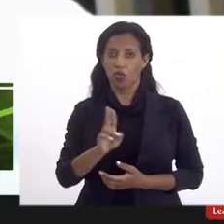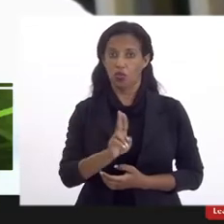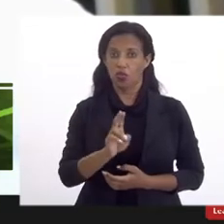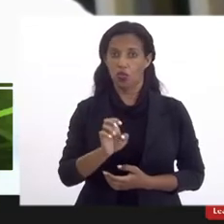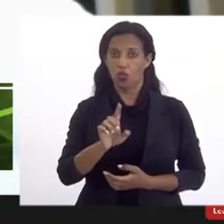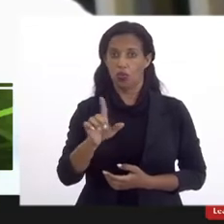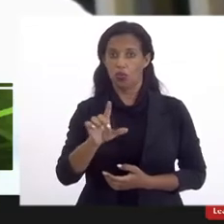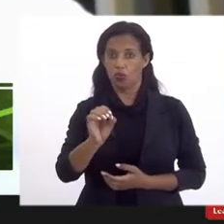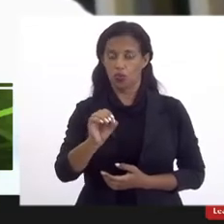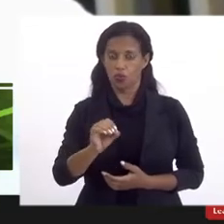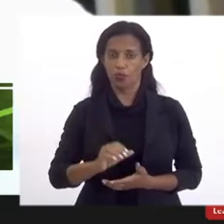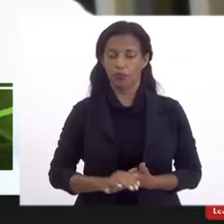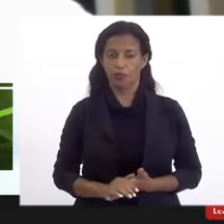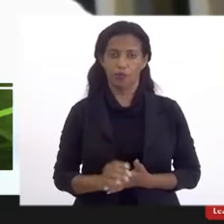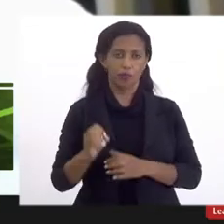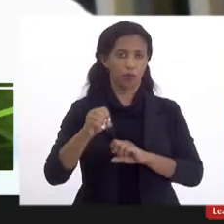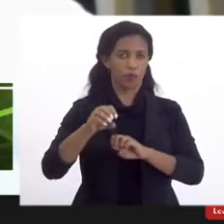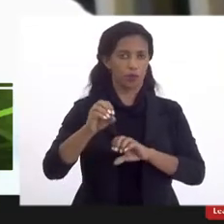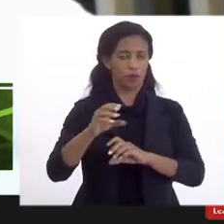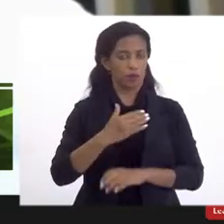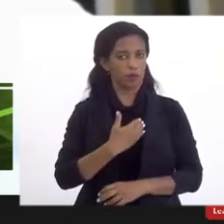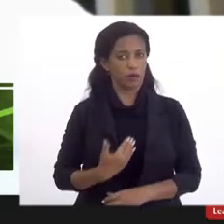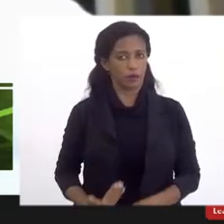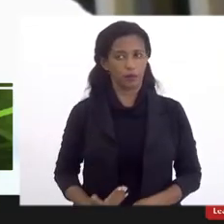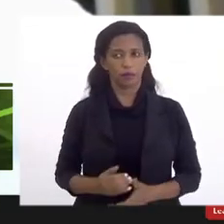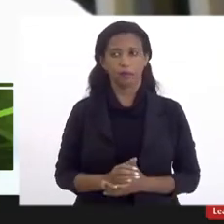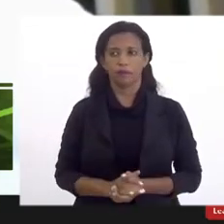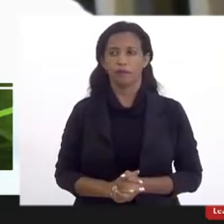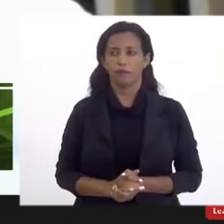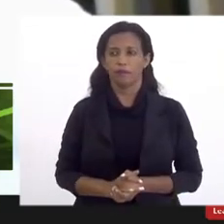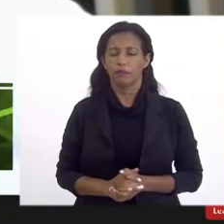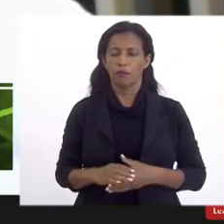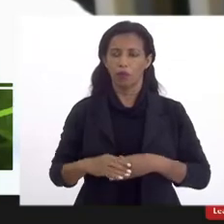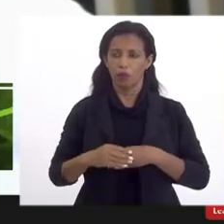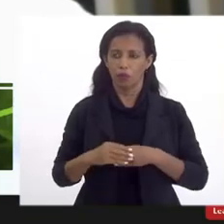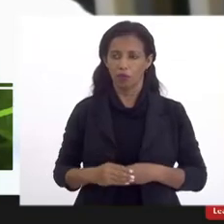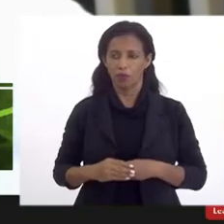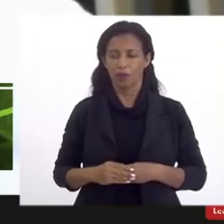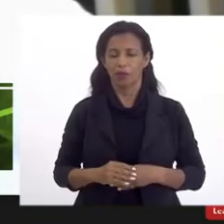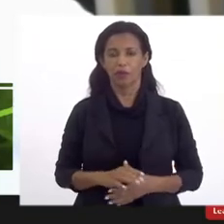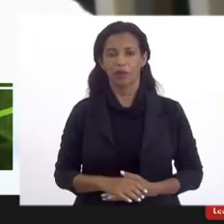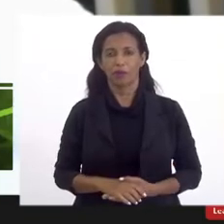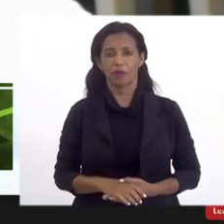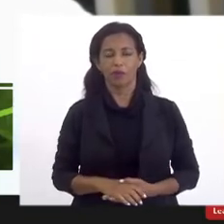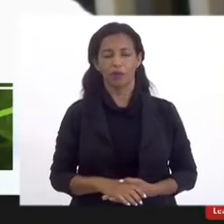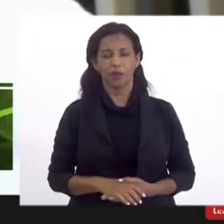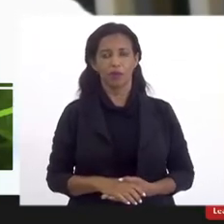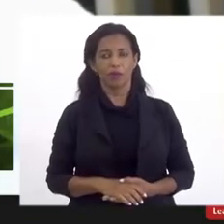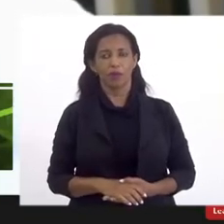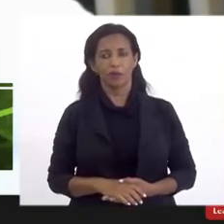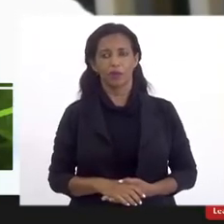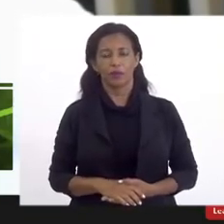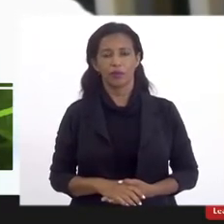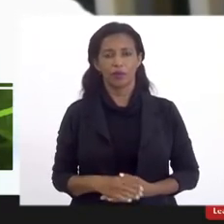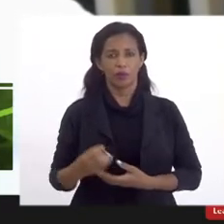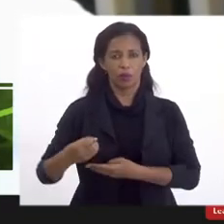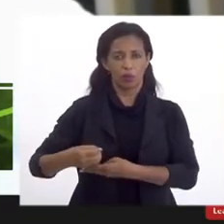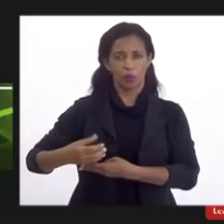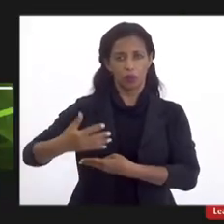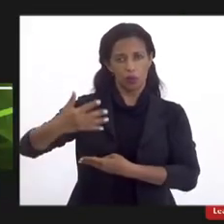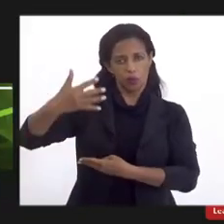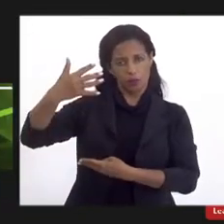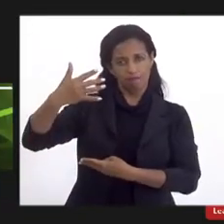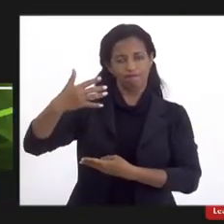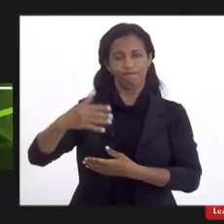para a Educação Pública. Cumprimento, eu vou iniciar projetando, vocês me